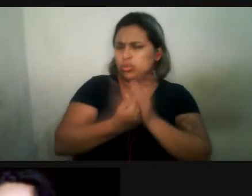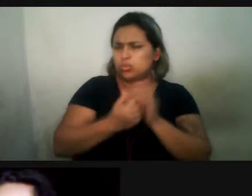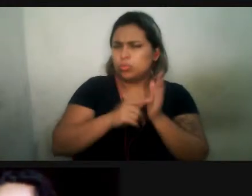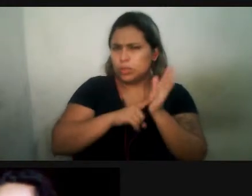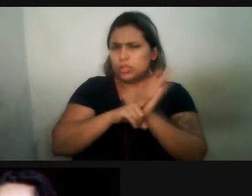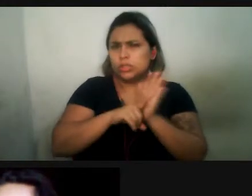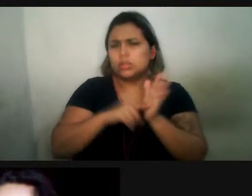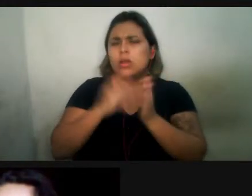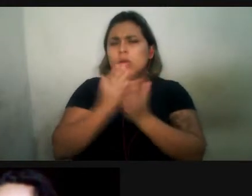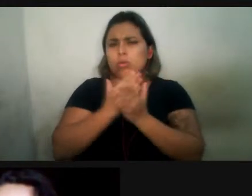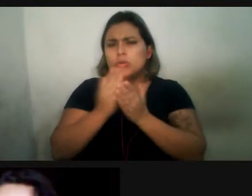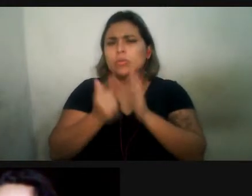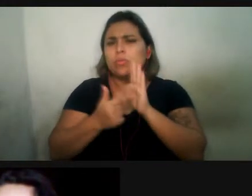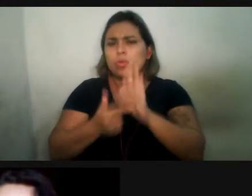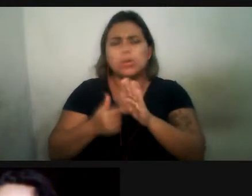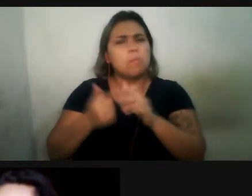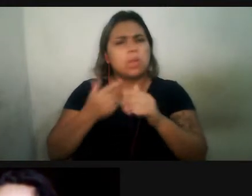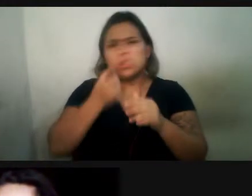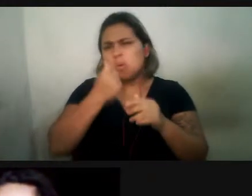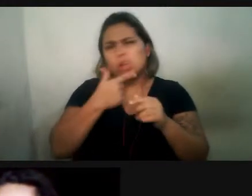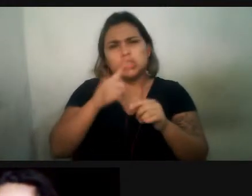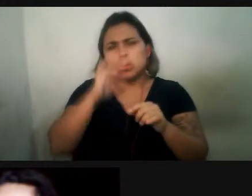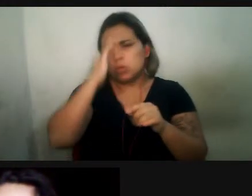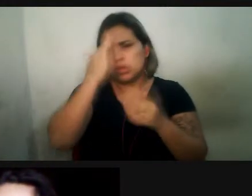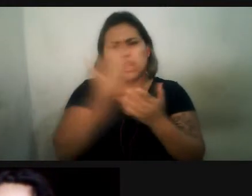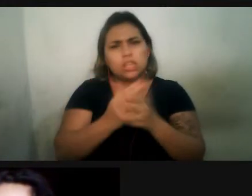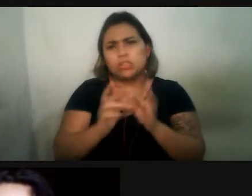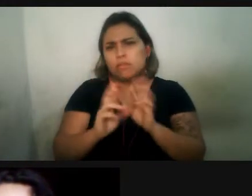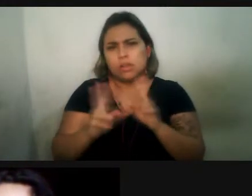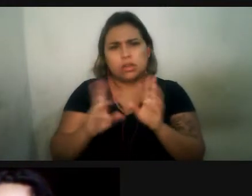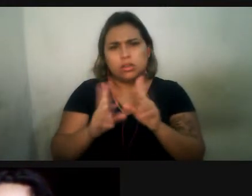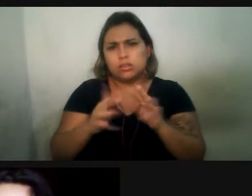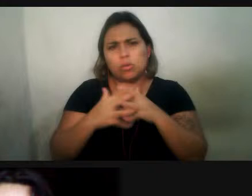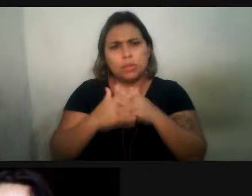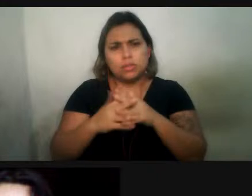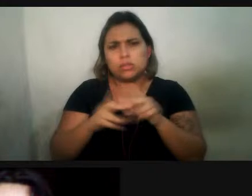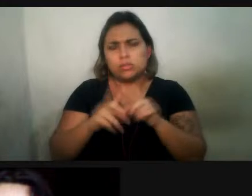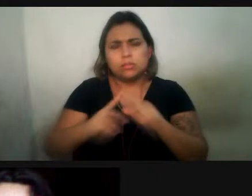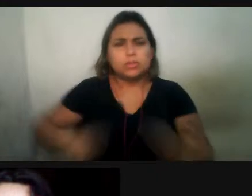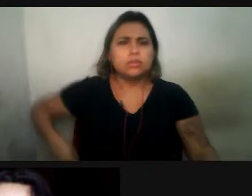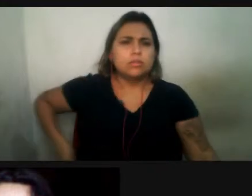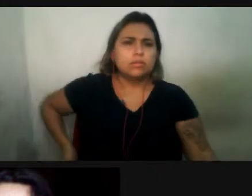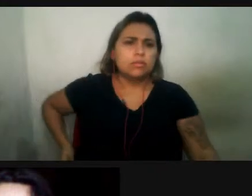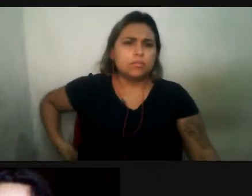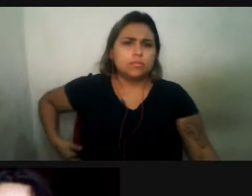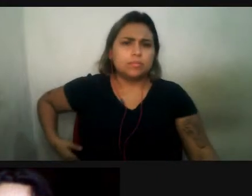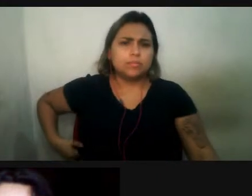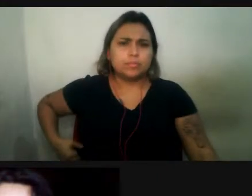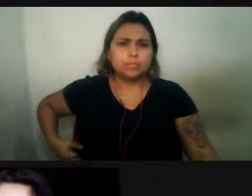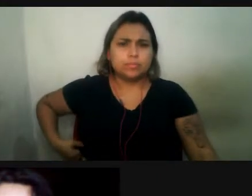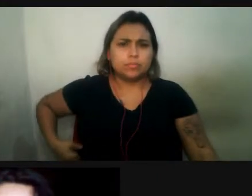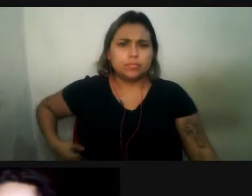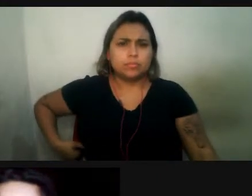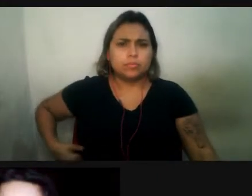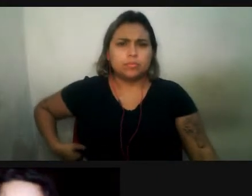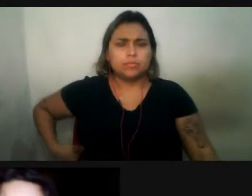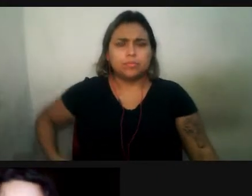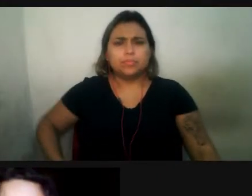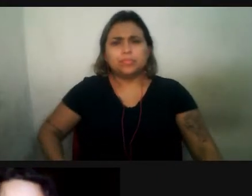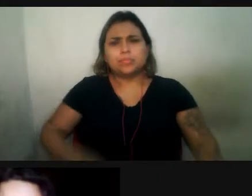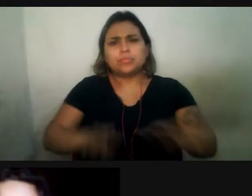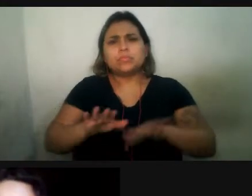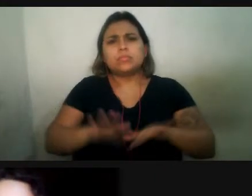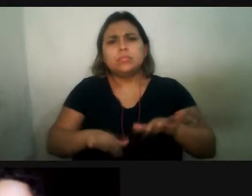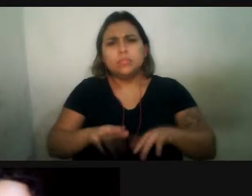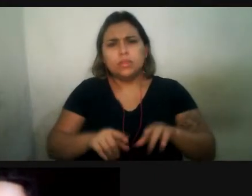complexidade da vocalização ou alguma coisa. Talvez os animais, mas foi um estudo só feito, talvez os animais possam